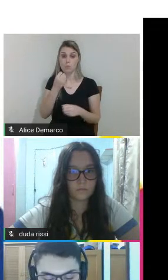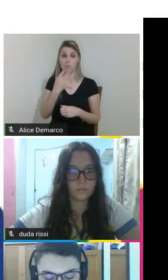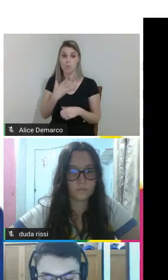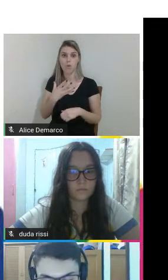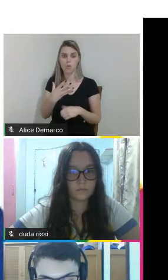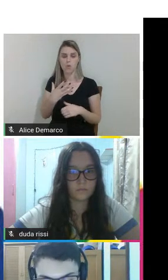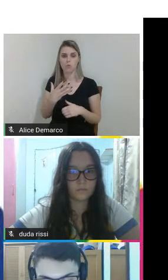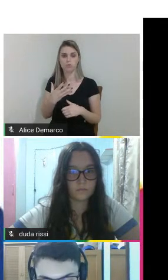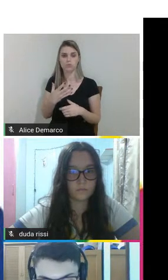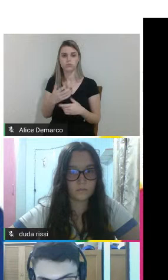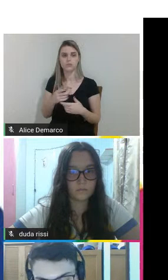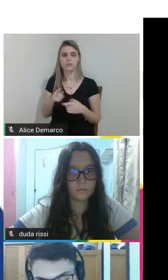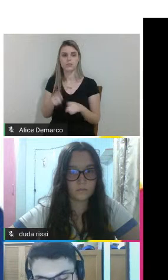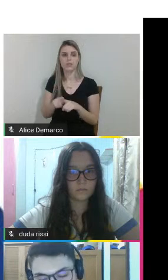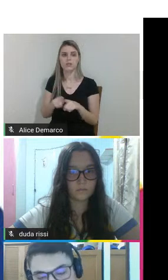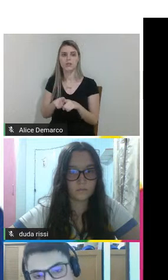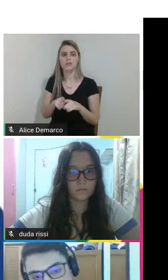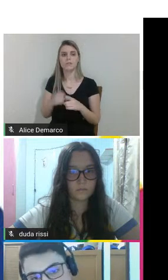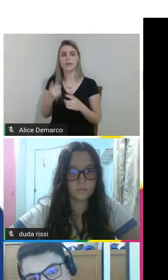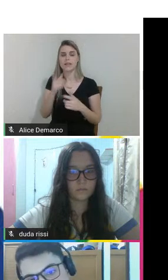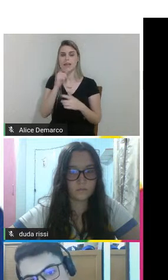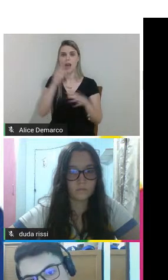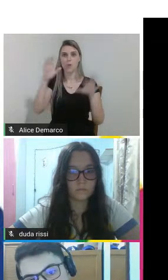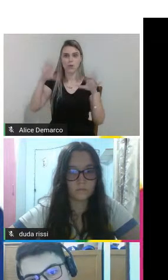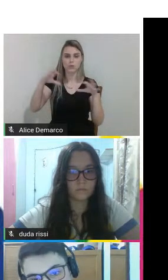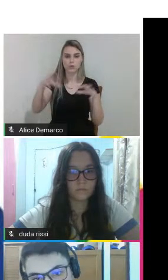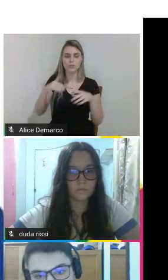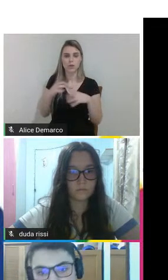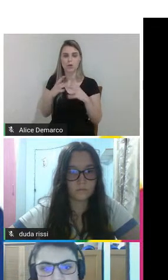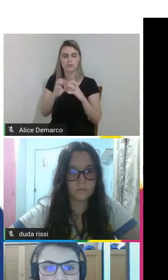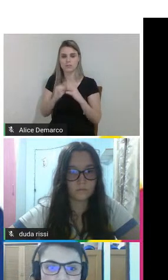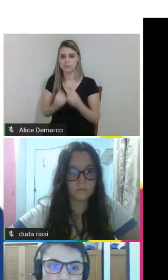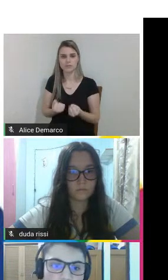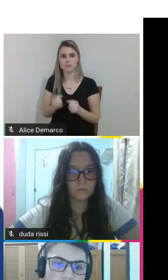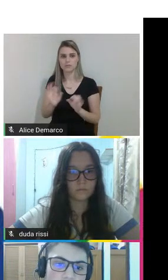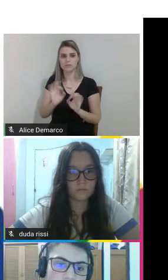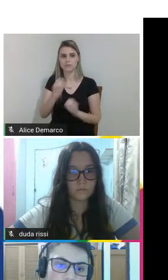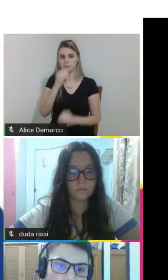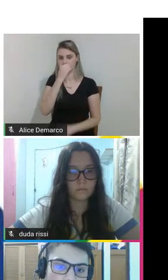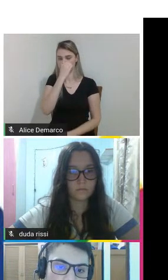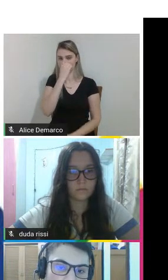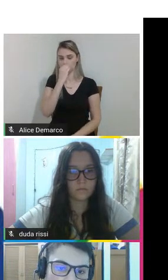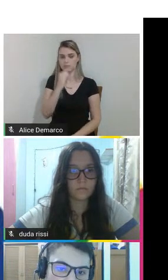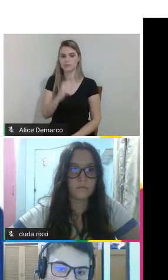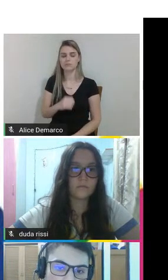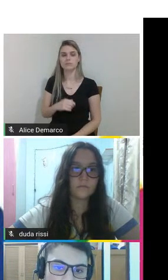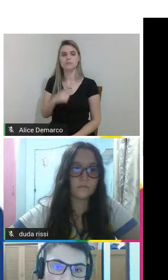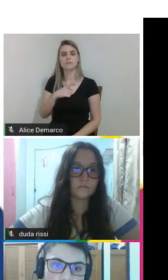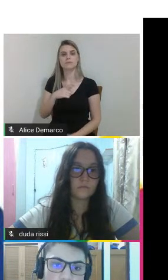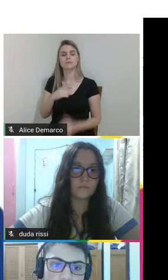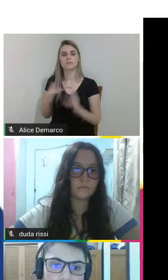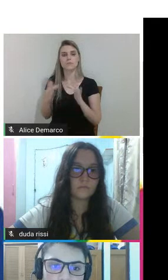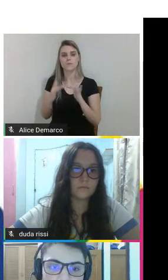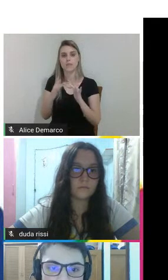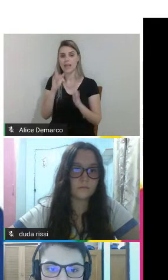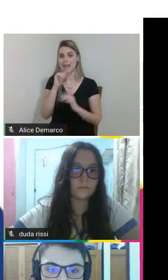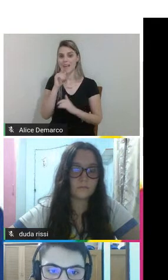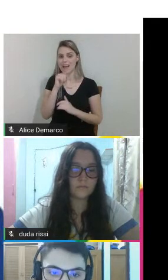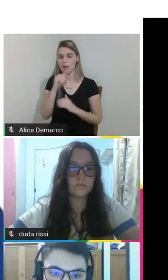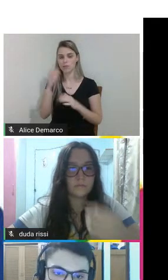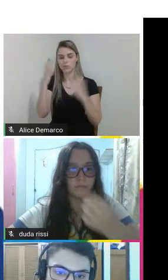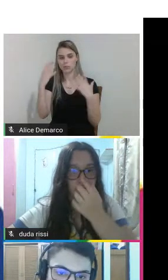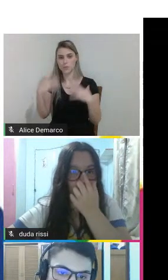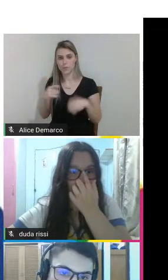principalmente de resistência corosão que devido a um ambiente úmido em que seria utilizado então ele entraria em contato com água durante o banho